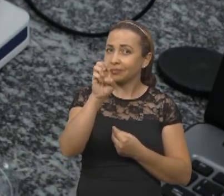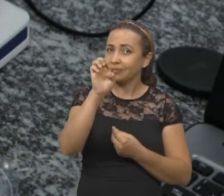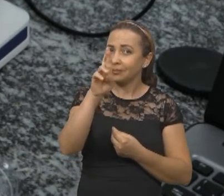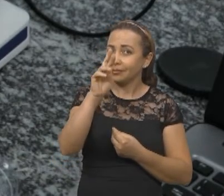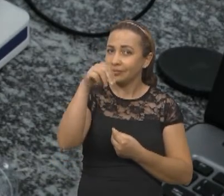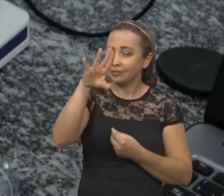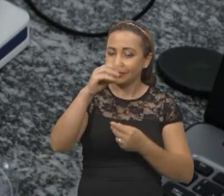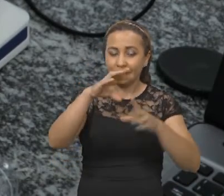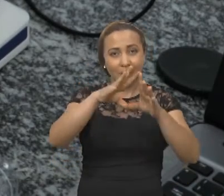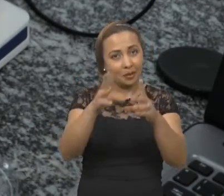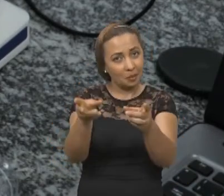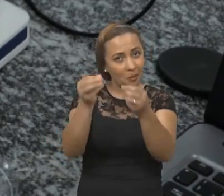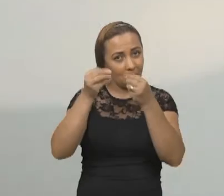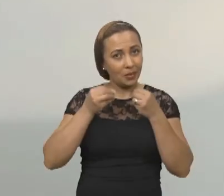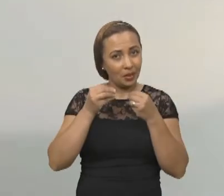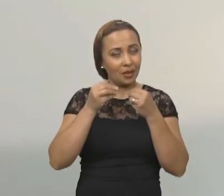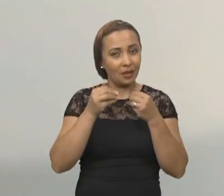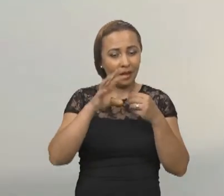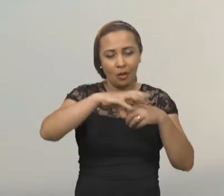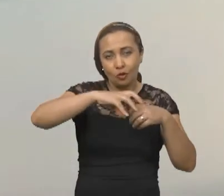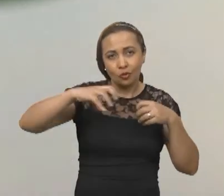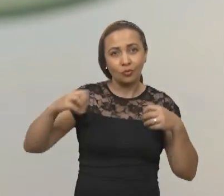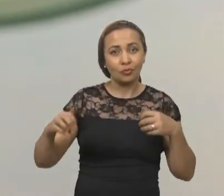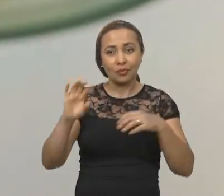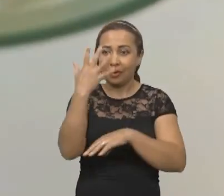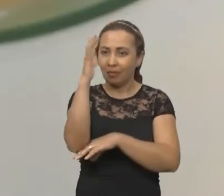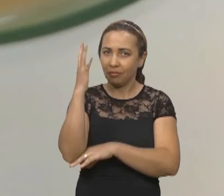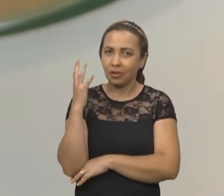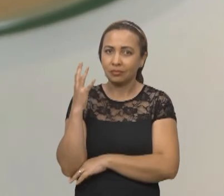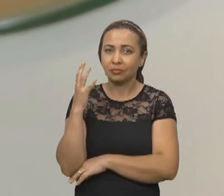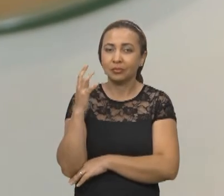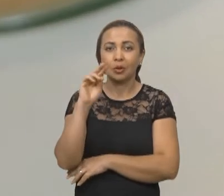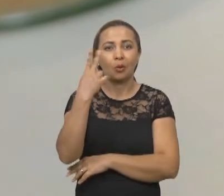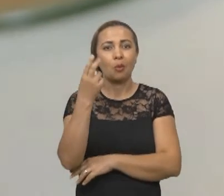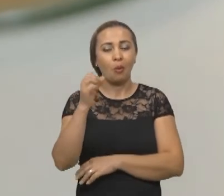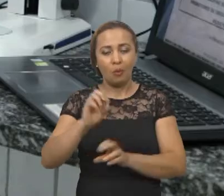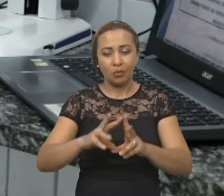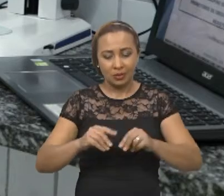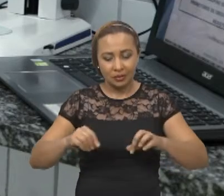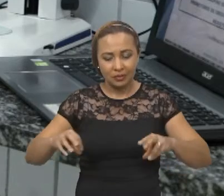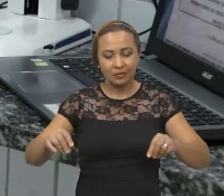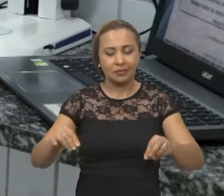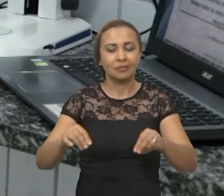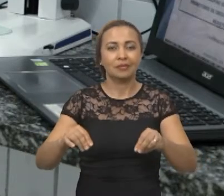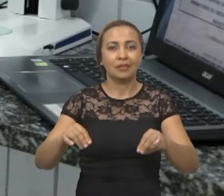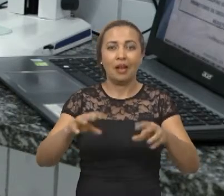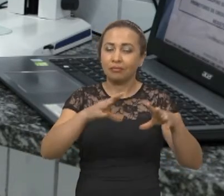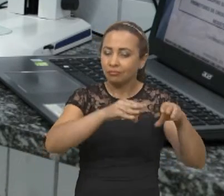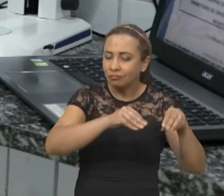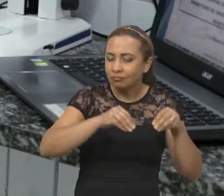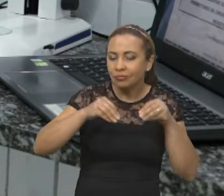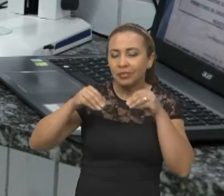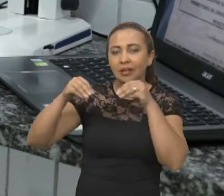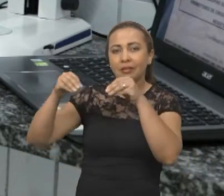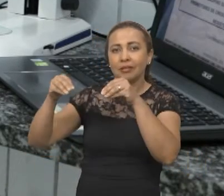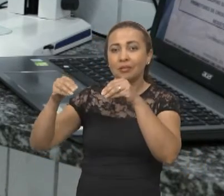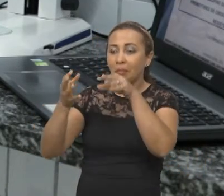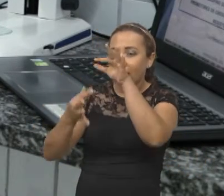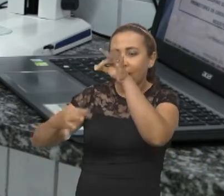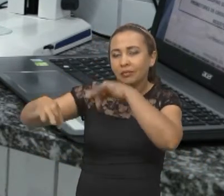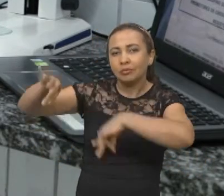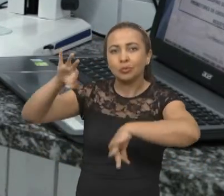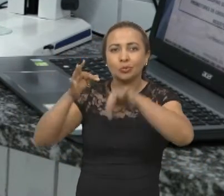é extraído das próprias plantas ou do solo e aí levamos esse fungo para o